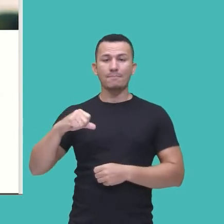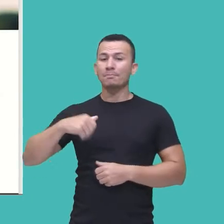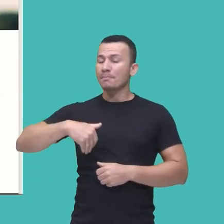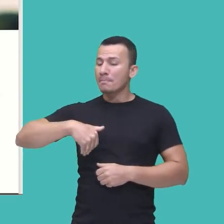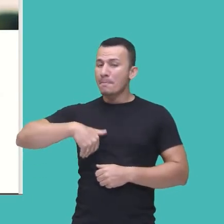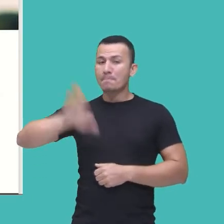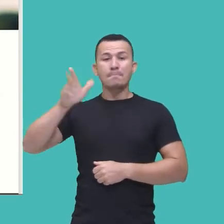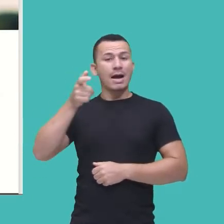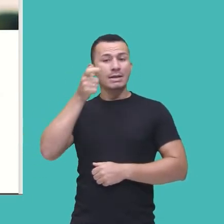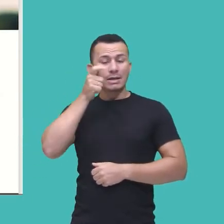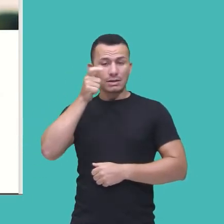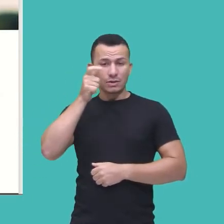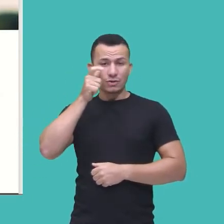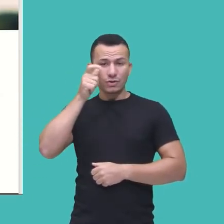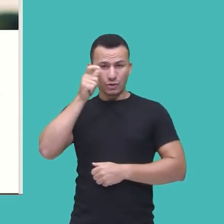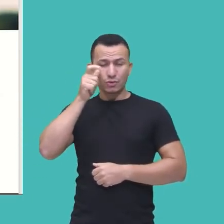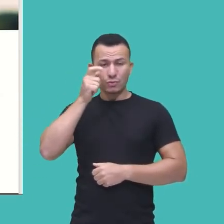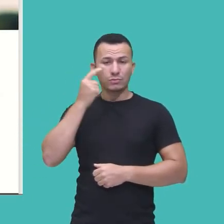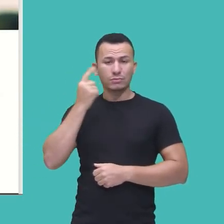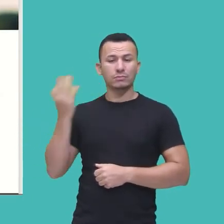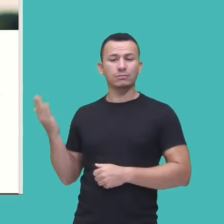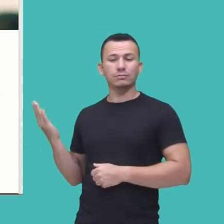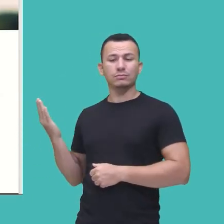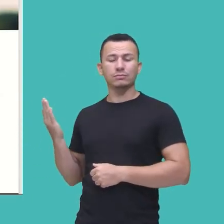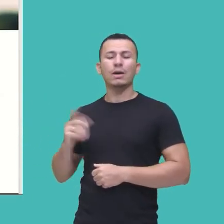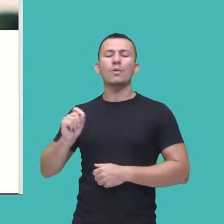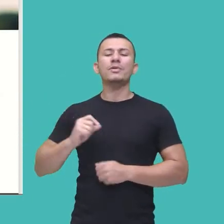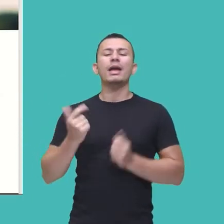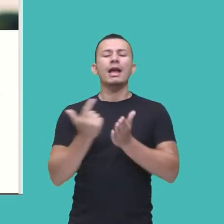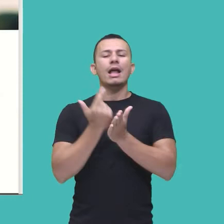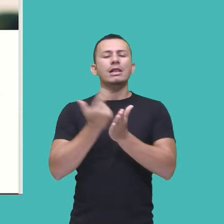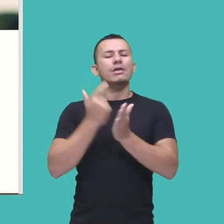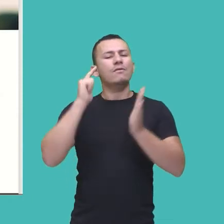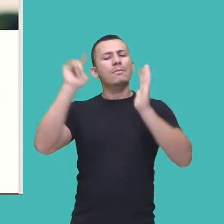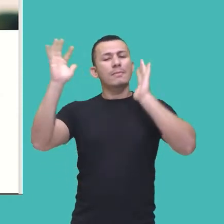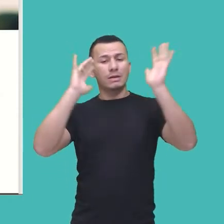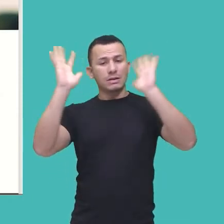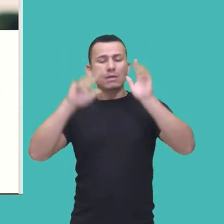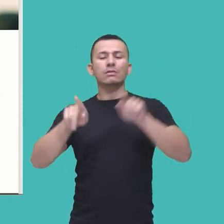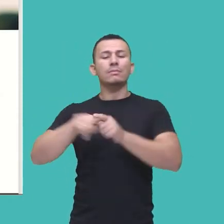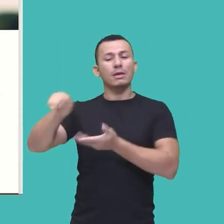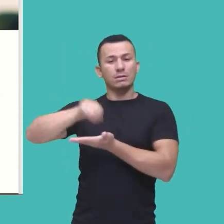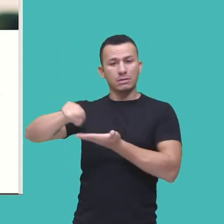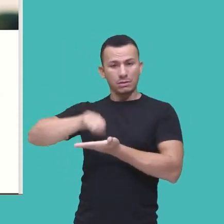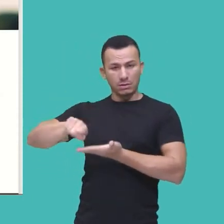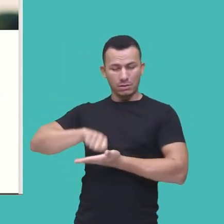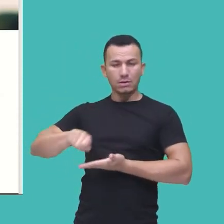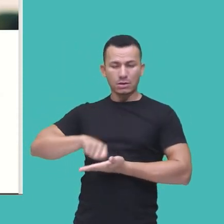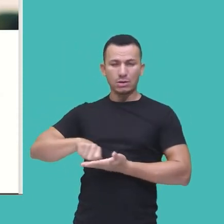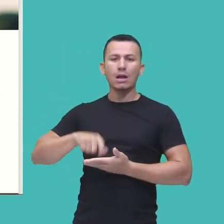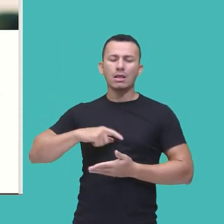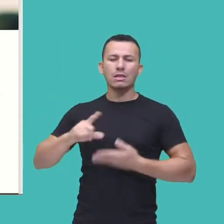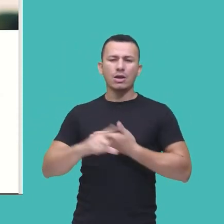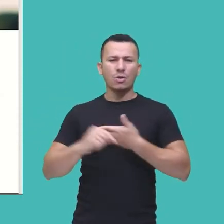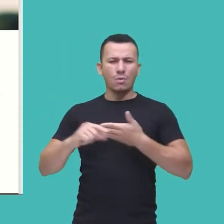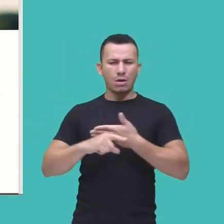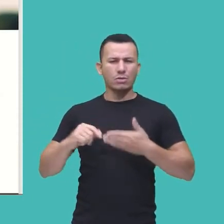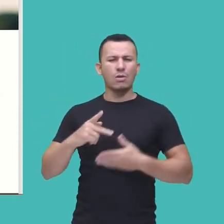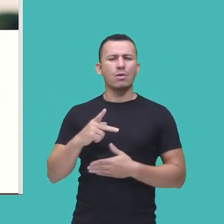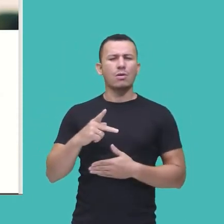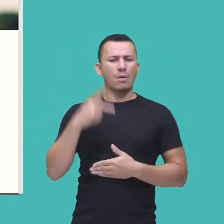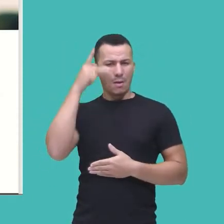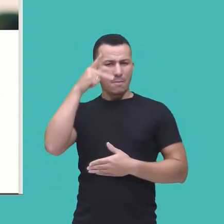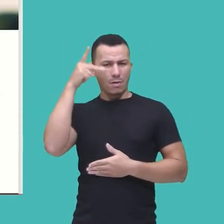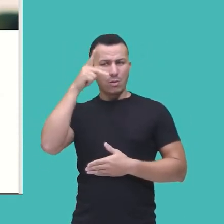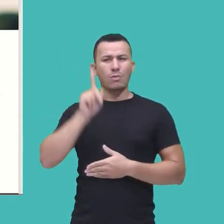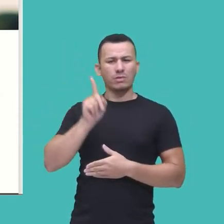plataforma de stream, que é baseada em livros de fantasias, né, escritos por um autor polonês, e acompanha um